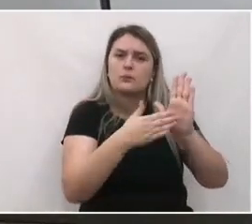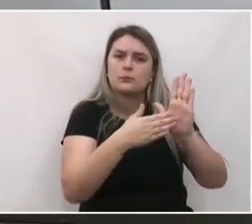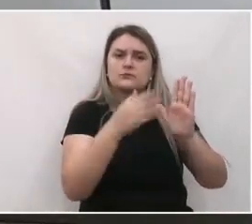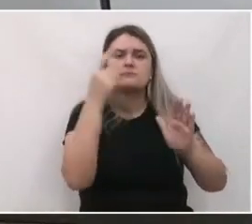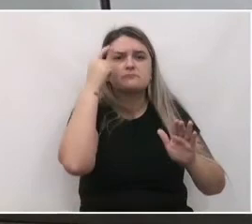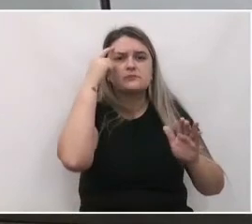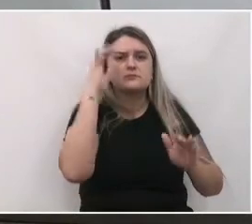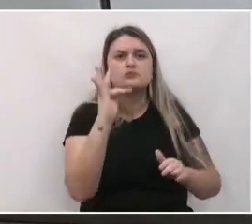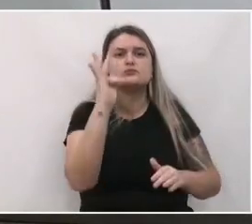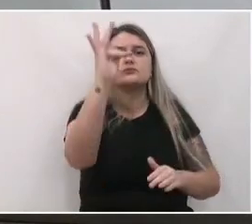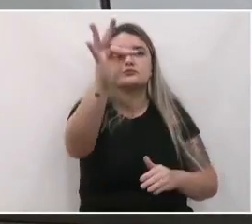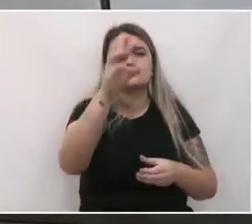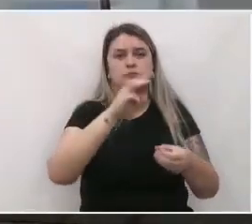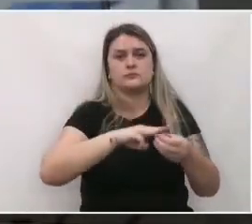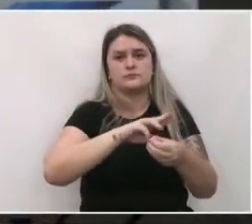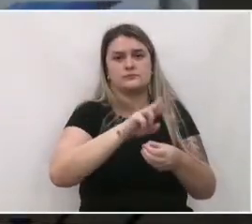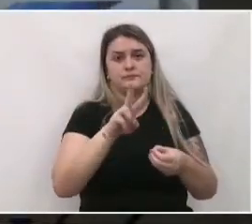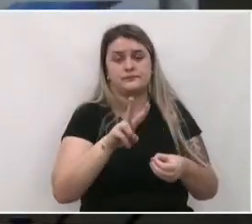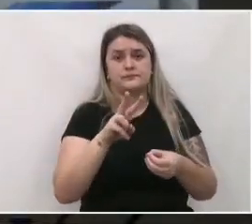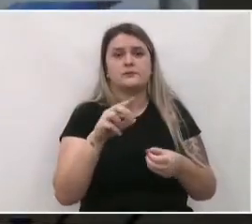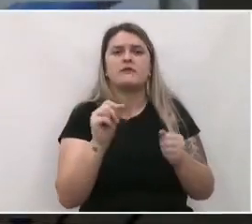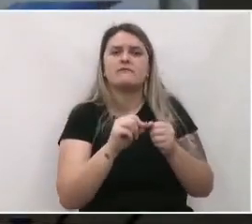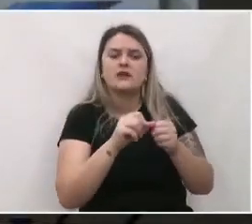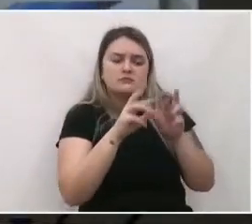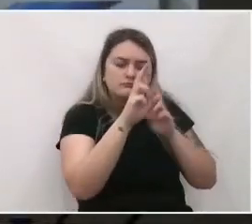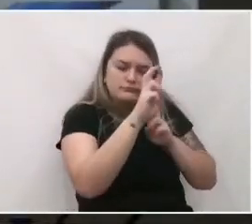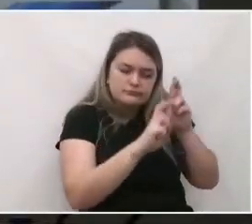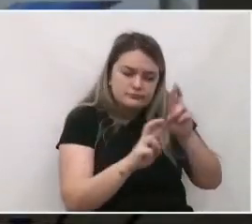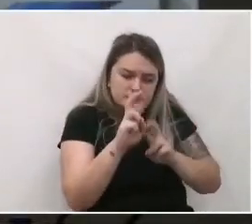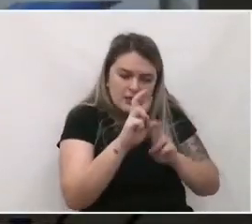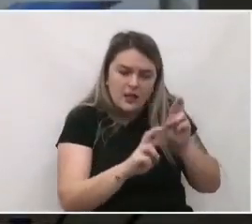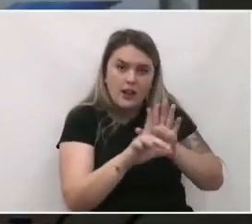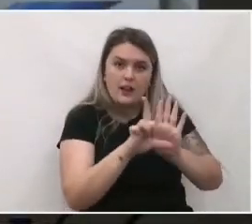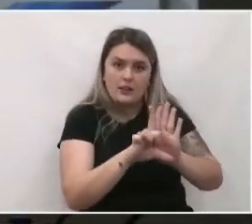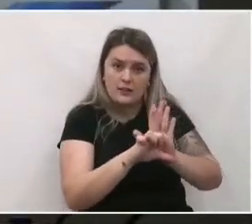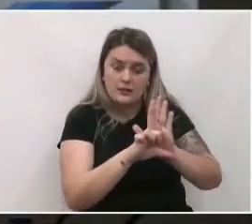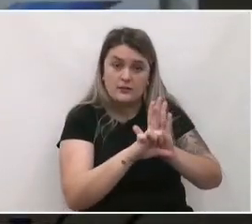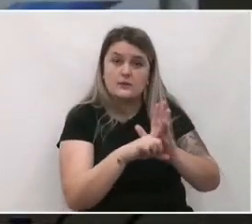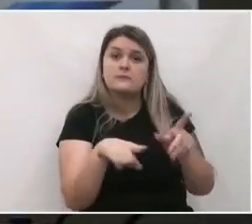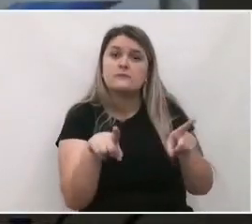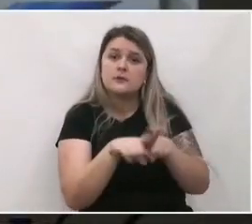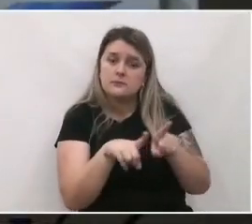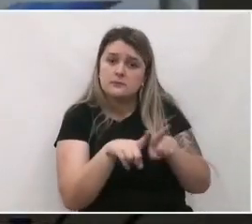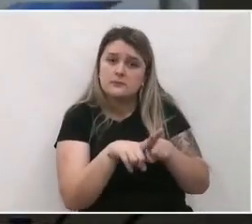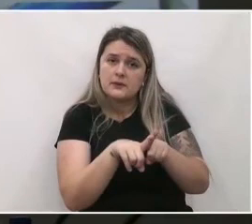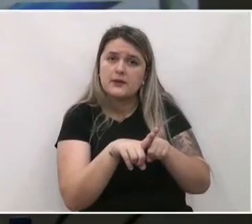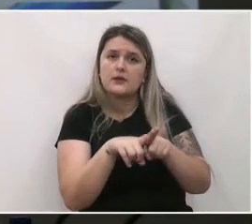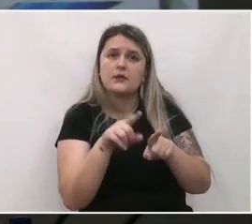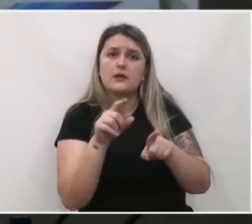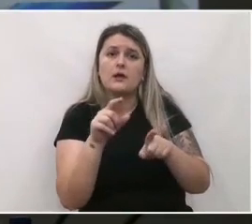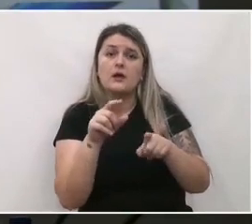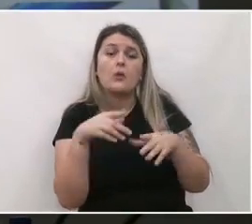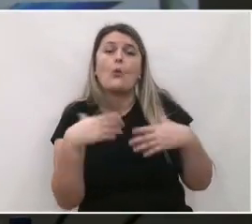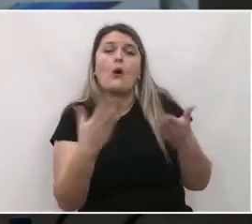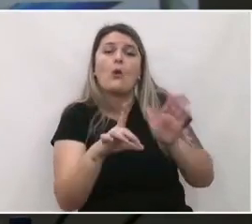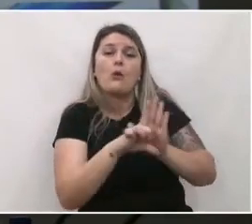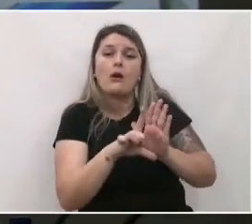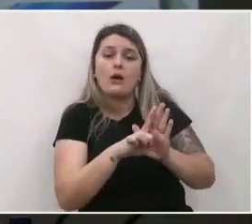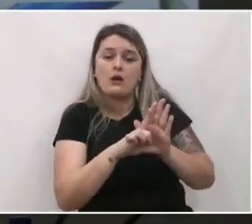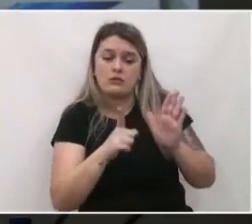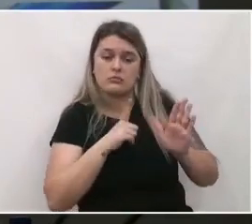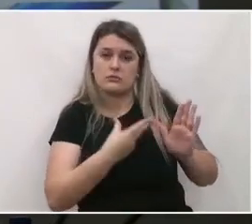União da Vitória. Dentro da revisão das legislações, a gente tem as que são vigentes atualmente,